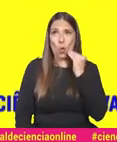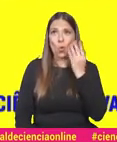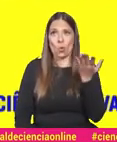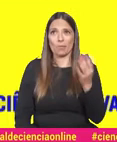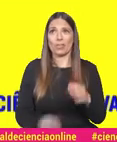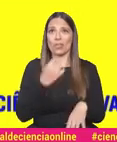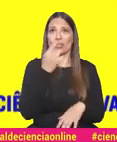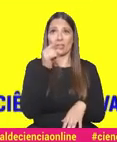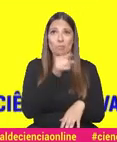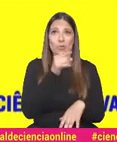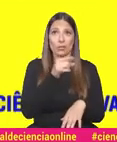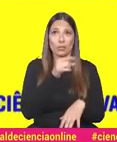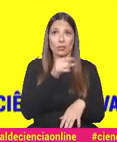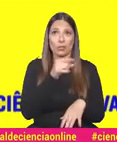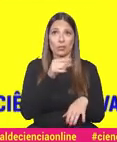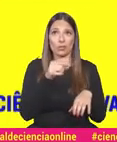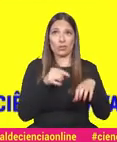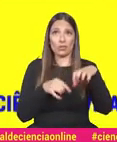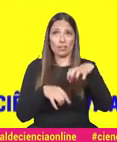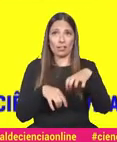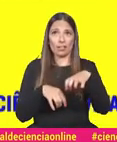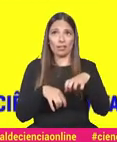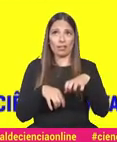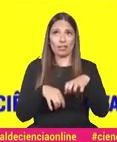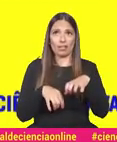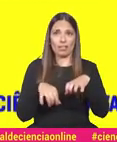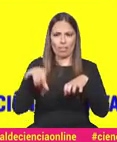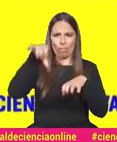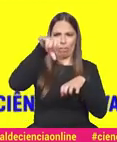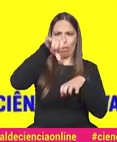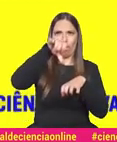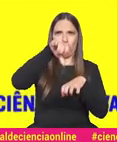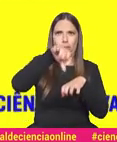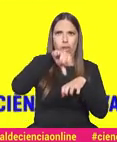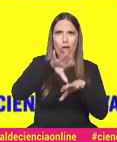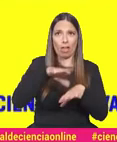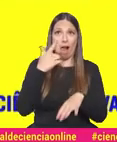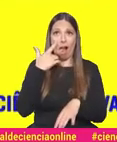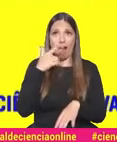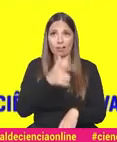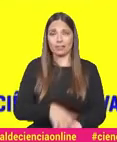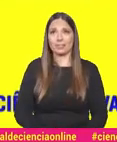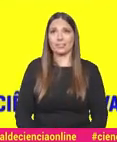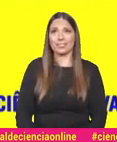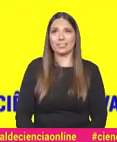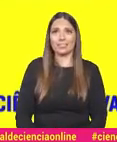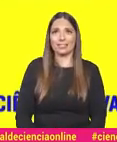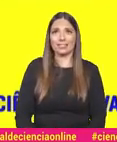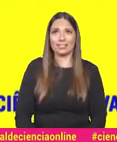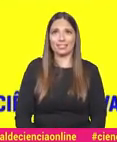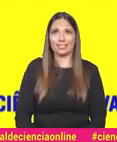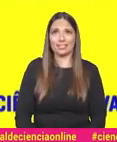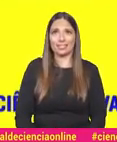Eu disse para tu colocares, juntares, concentrado e devagarinho. Queres ver como é que se fazia? E agora? E agora? vai acontecer? agora?